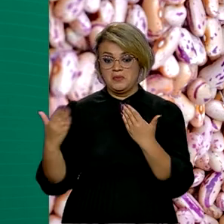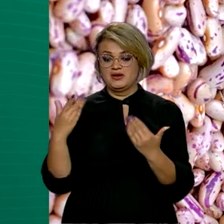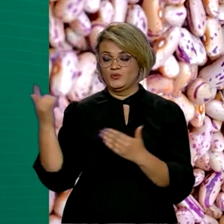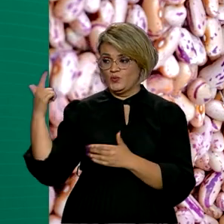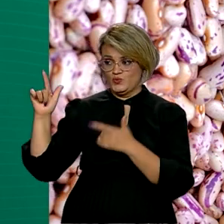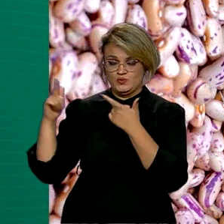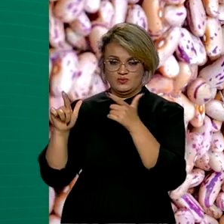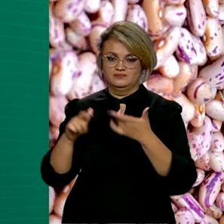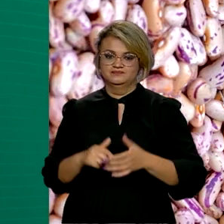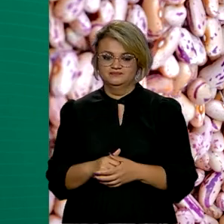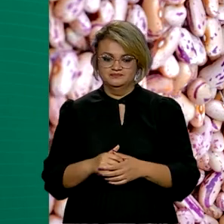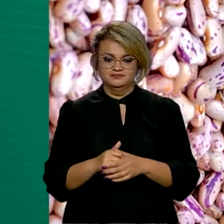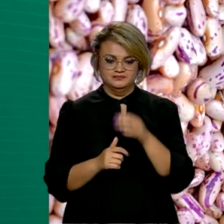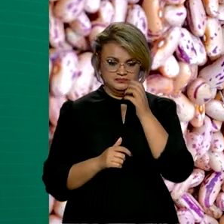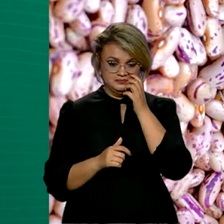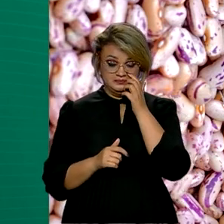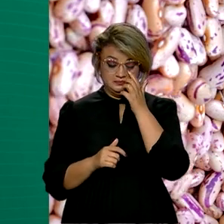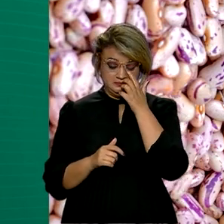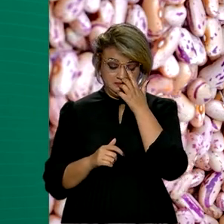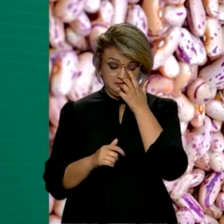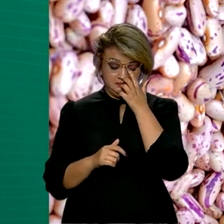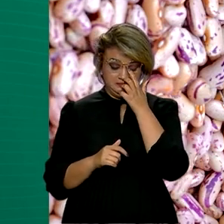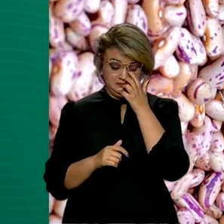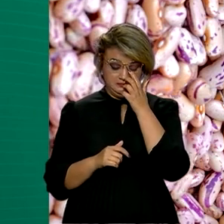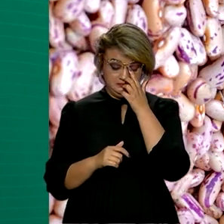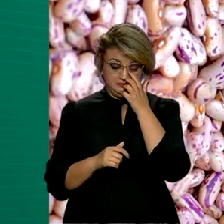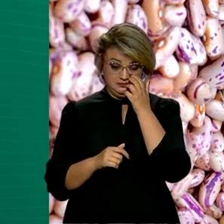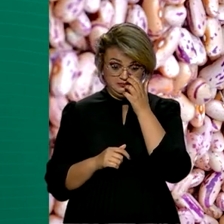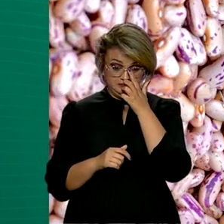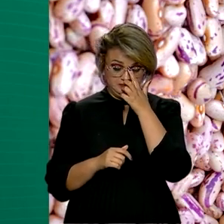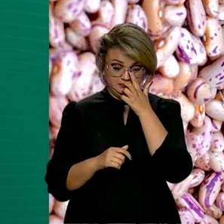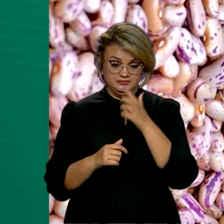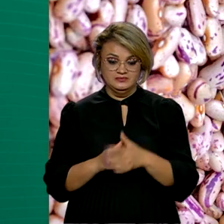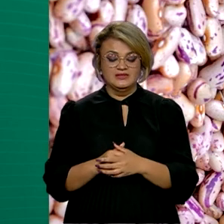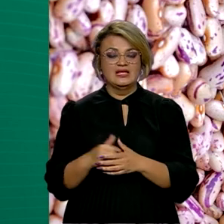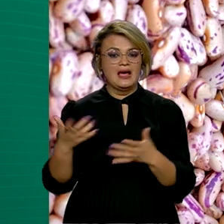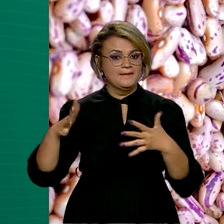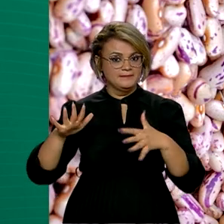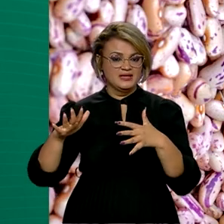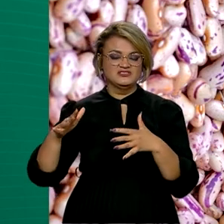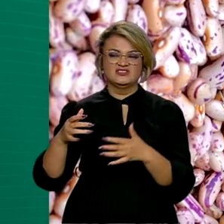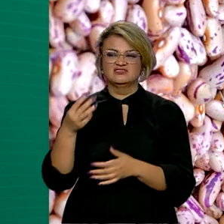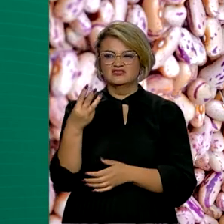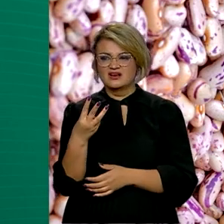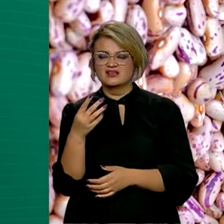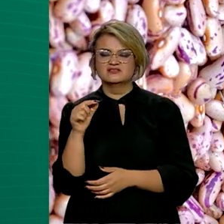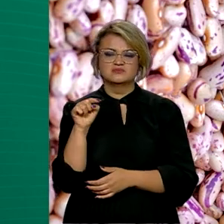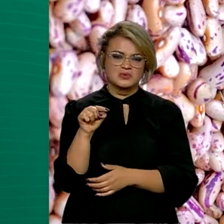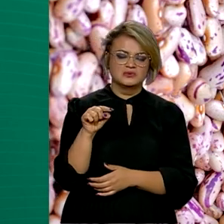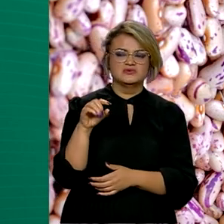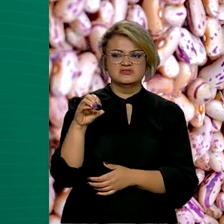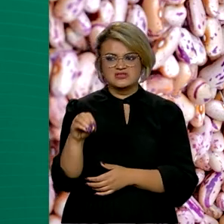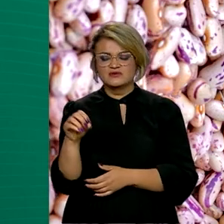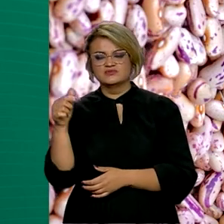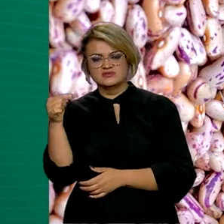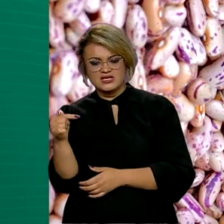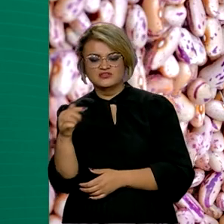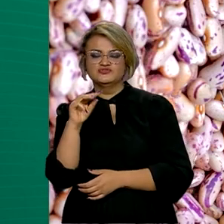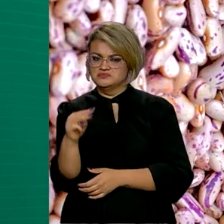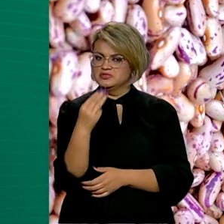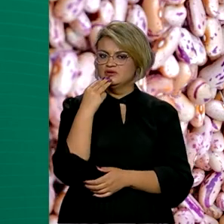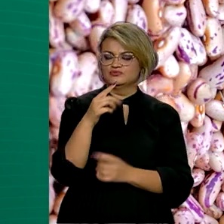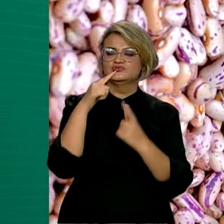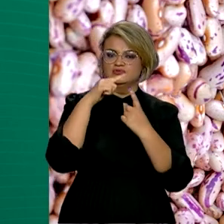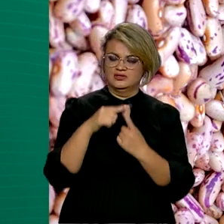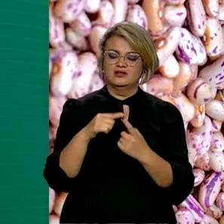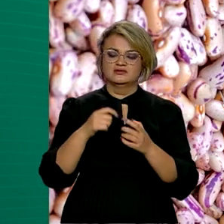obtido no ciclo 2021-2022, estimada em 3,07 milhões de